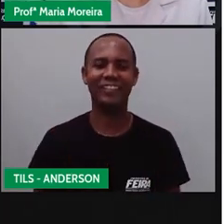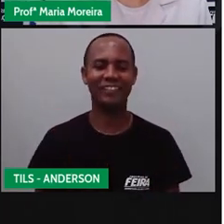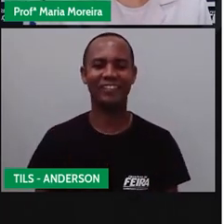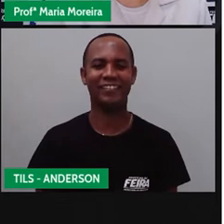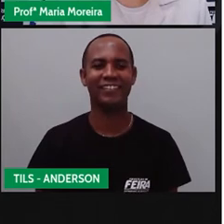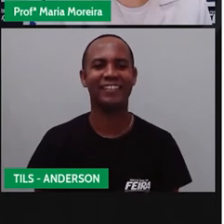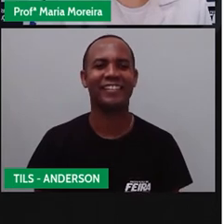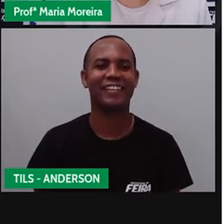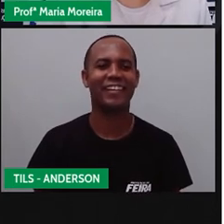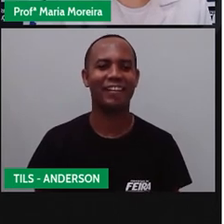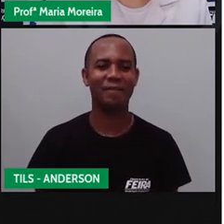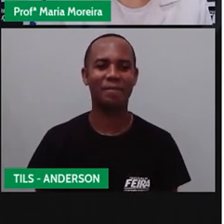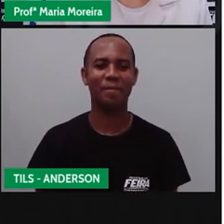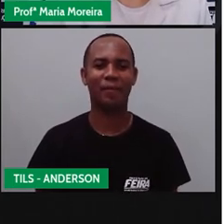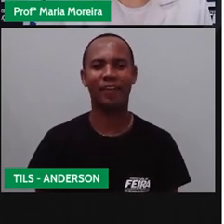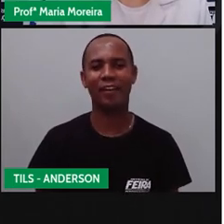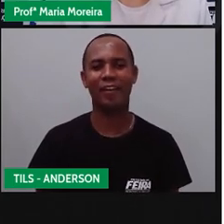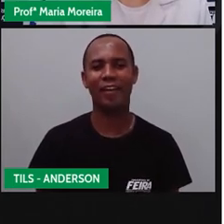Falou coisa boa, né?